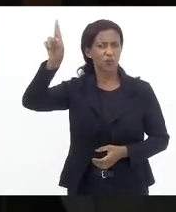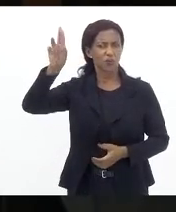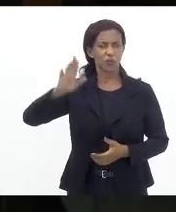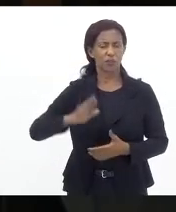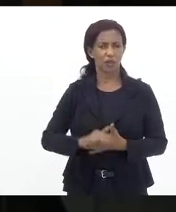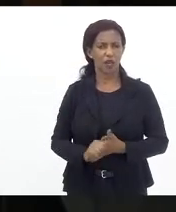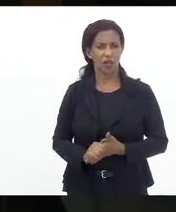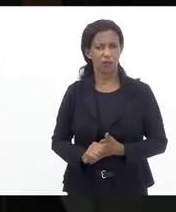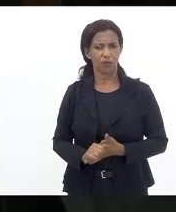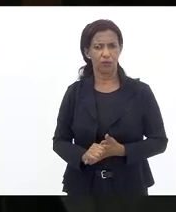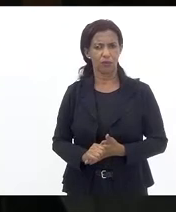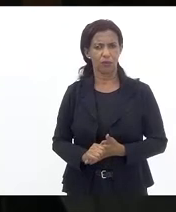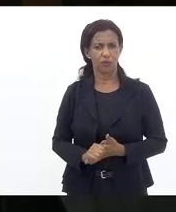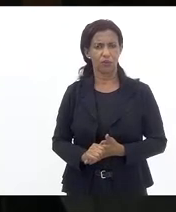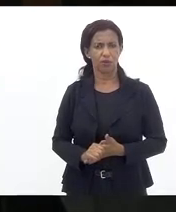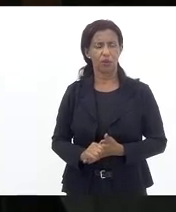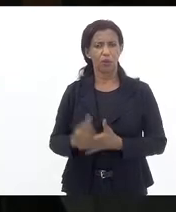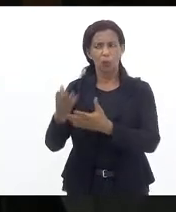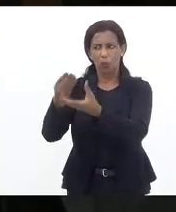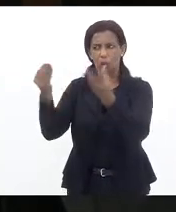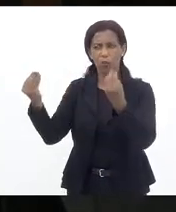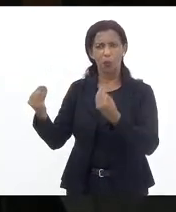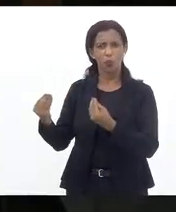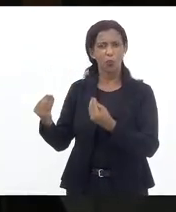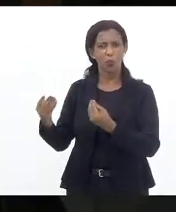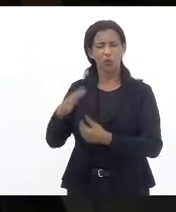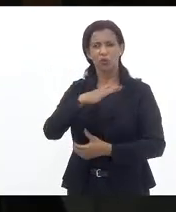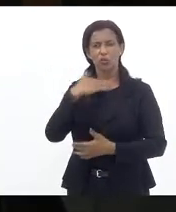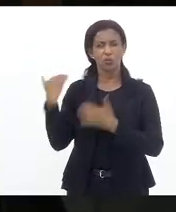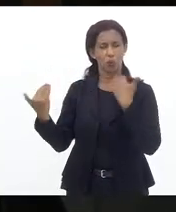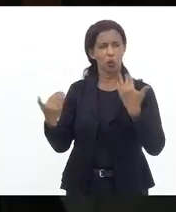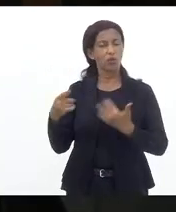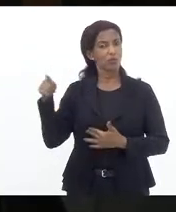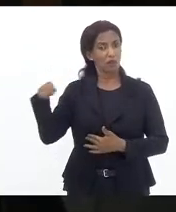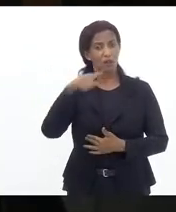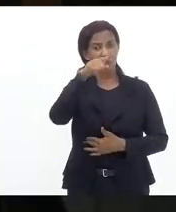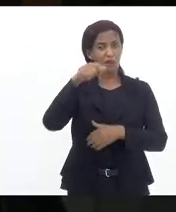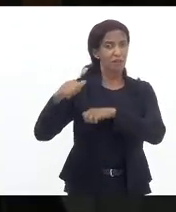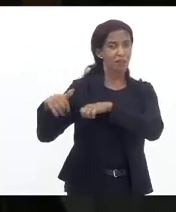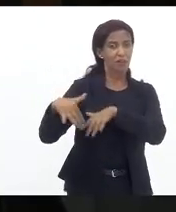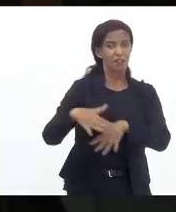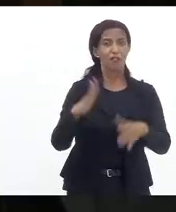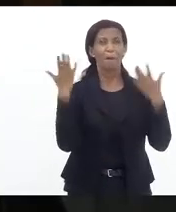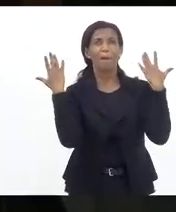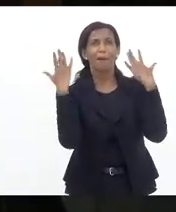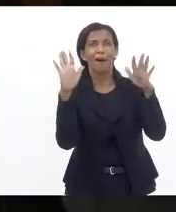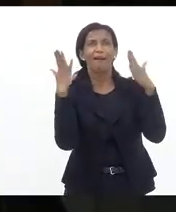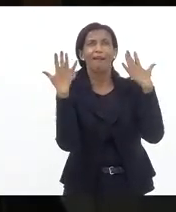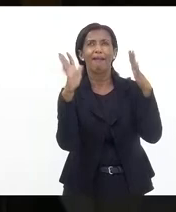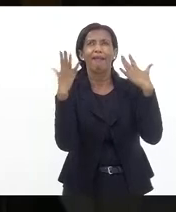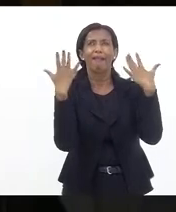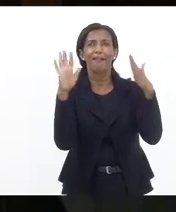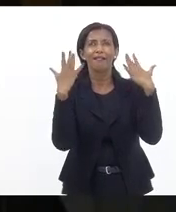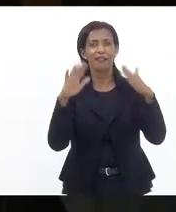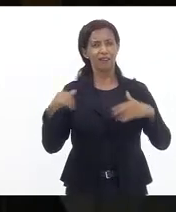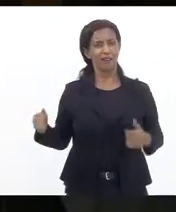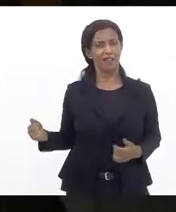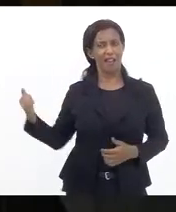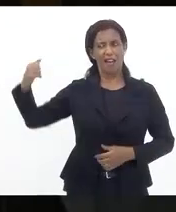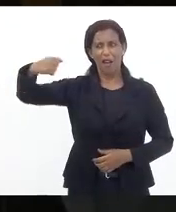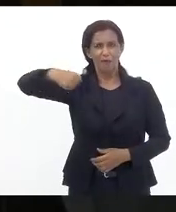concluir por favor deputado o queiroz estava na manifestação e foi aplaudido abraçado